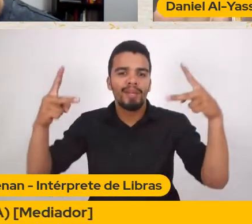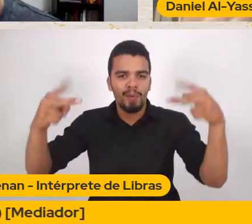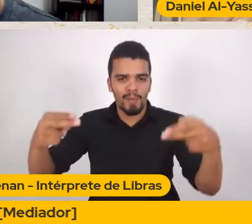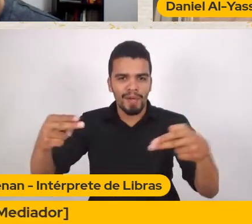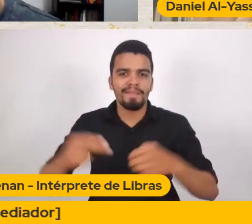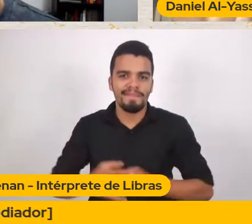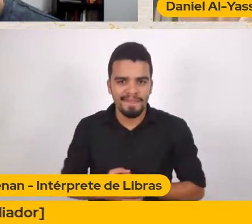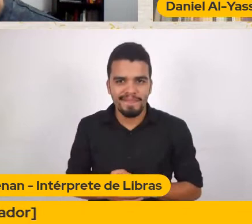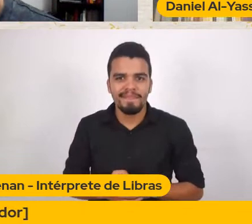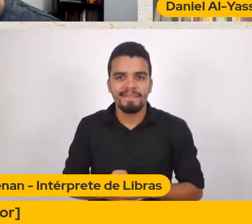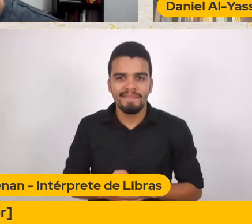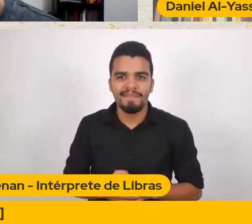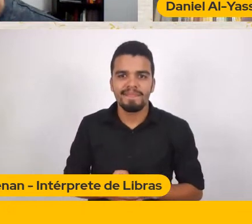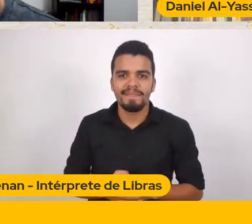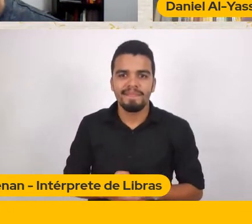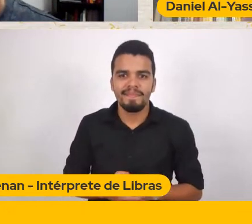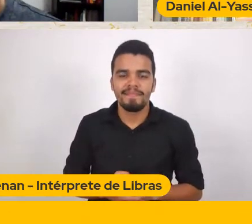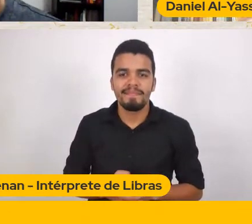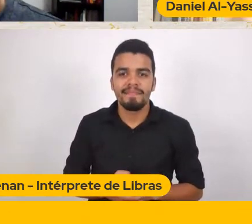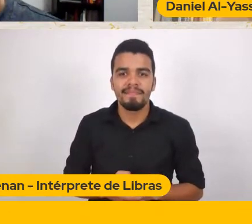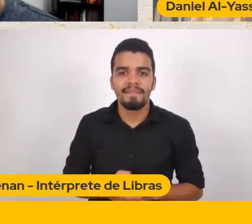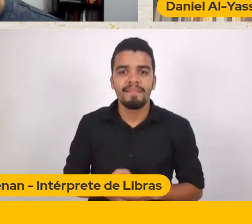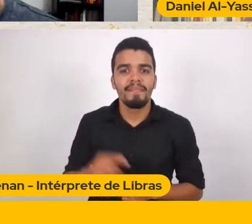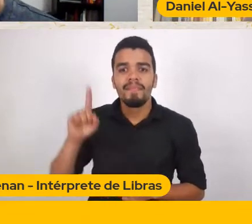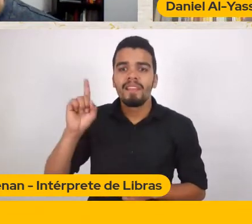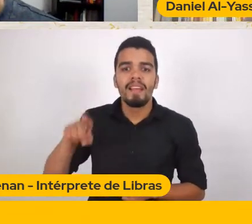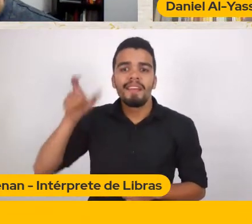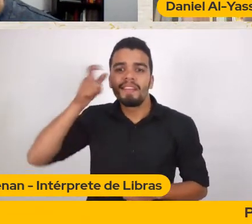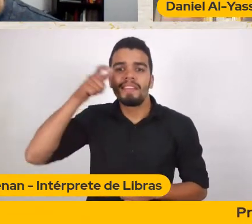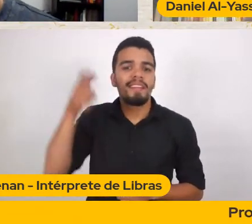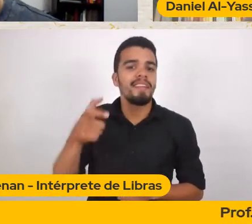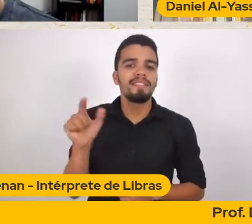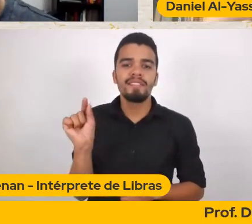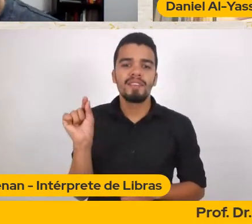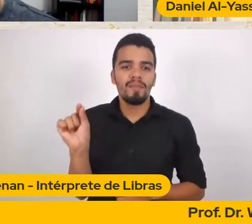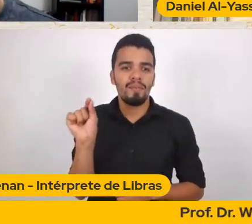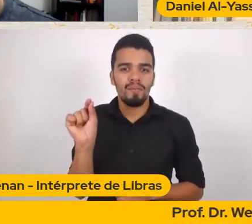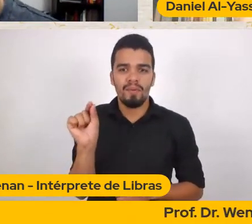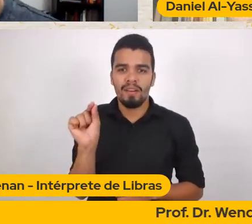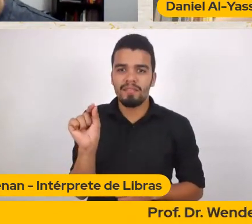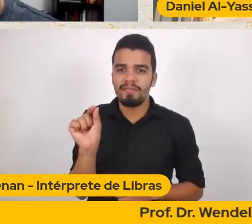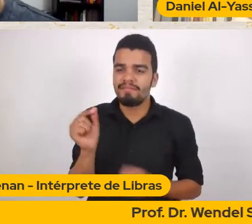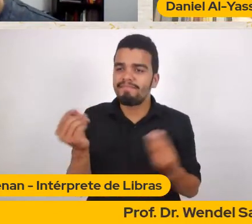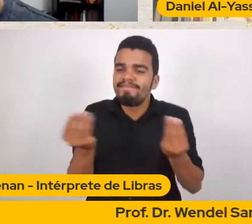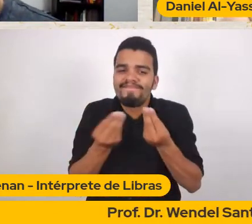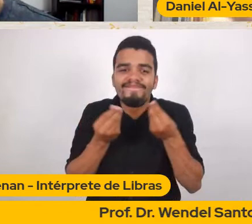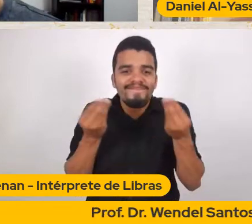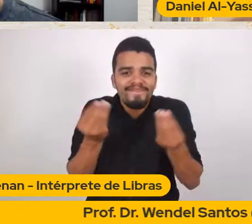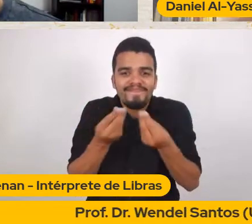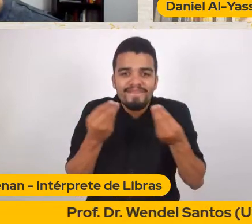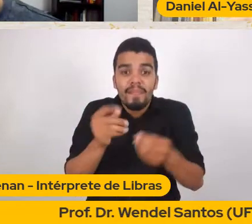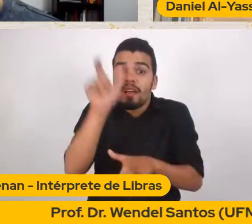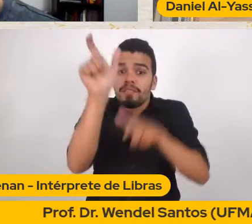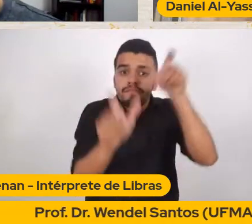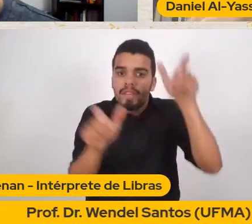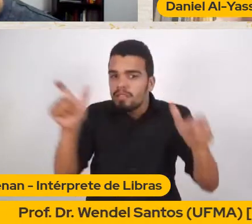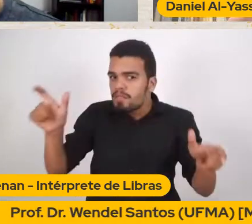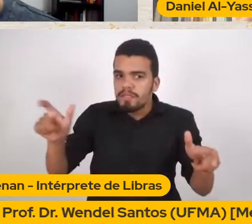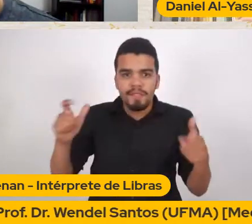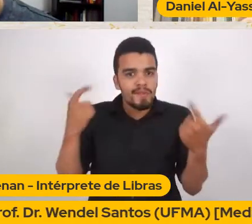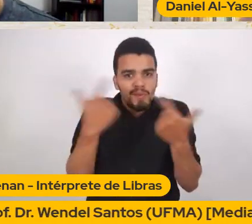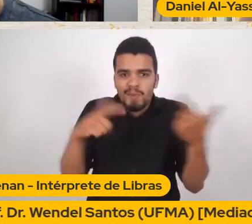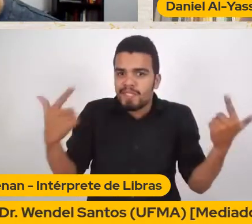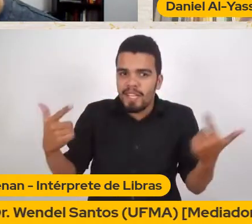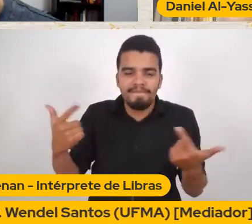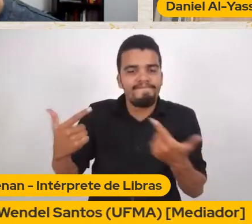E é o interesse Do desamparo Daquele que não tem voz Eles querem Cada vez